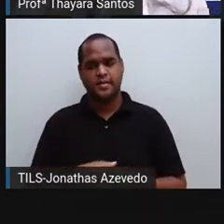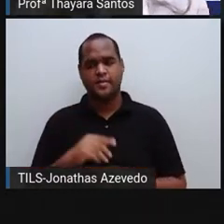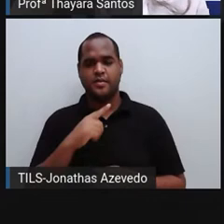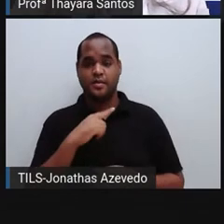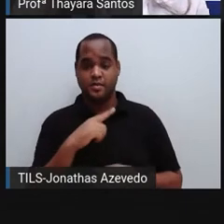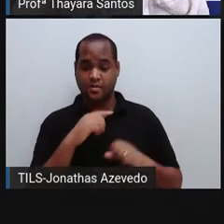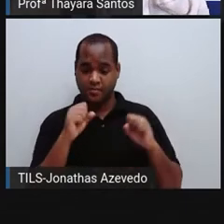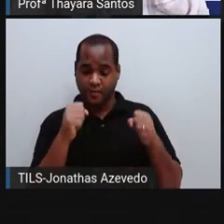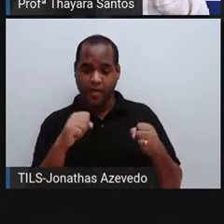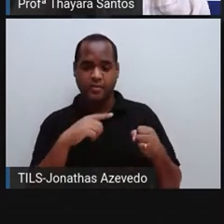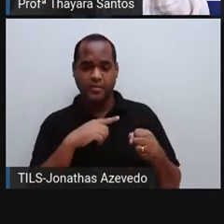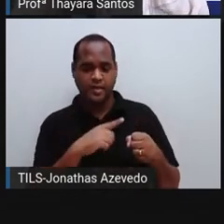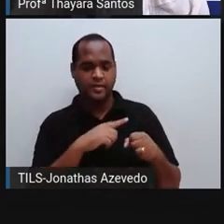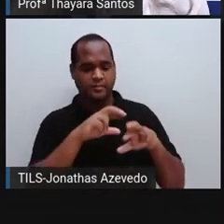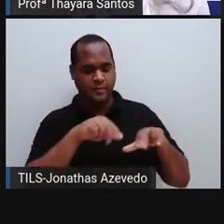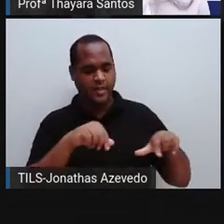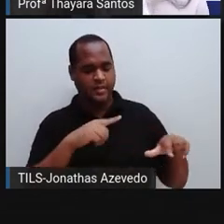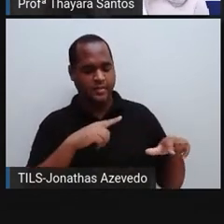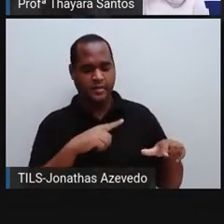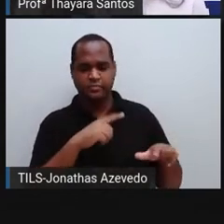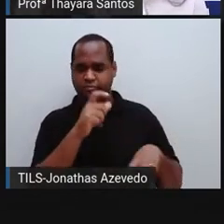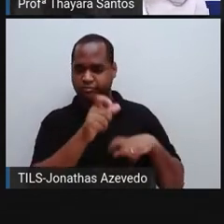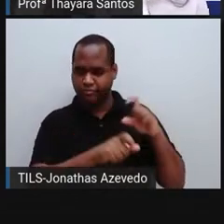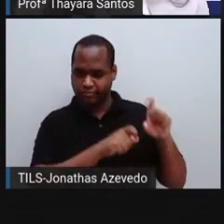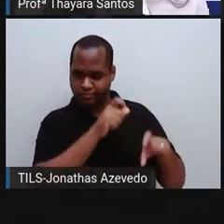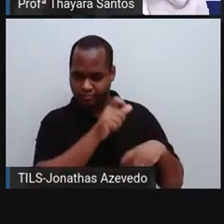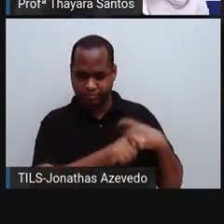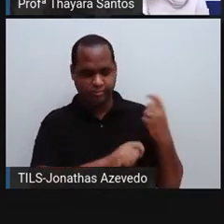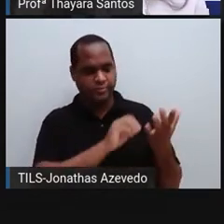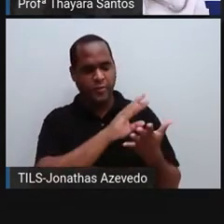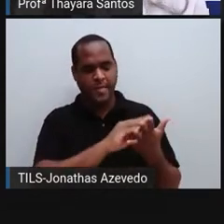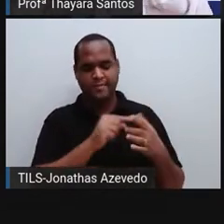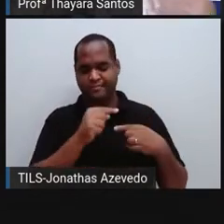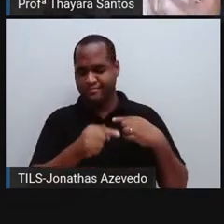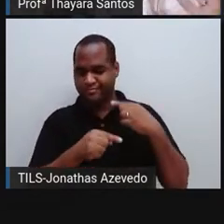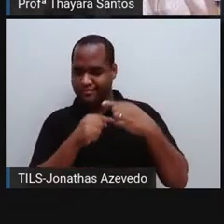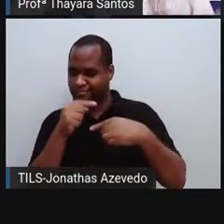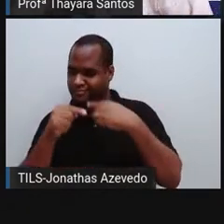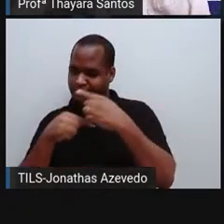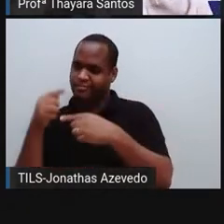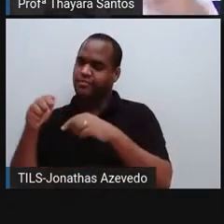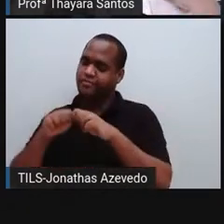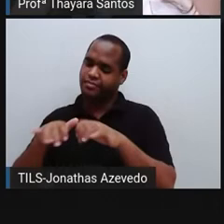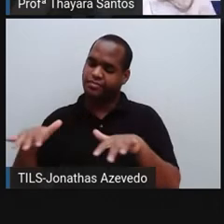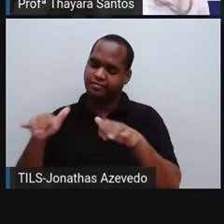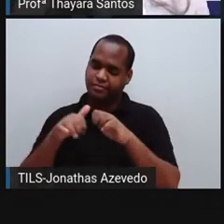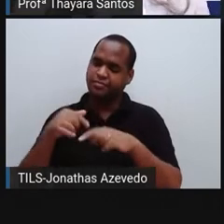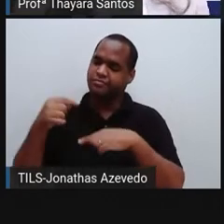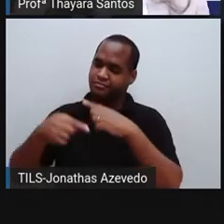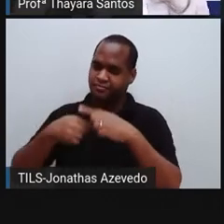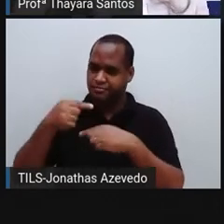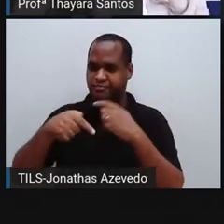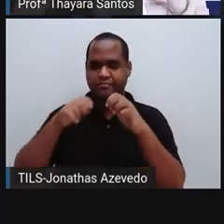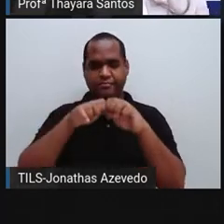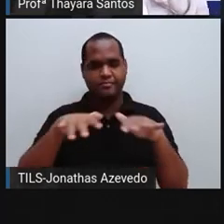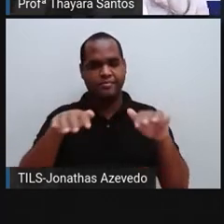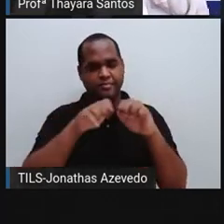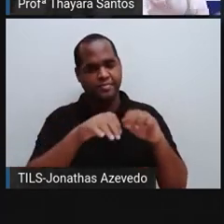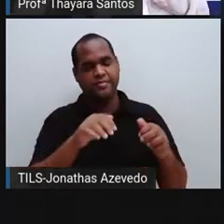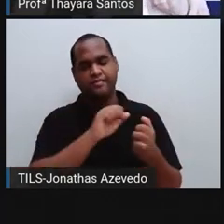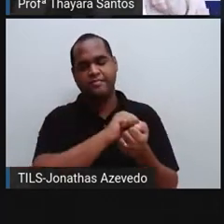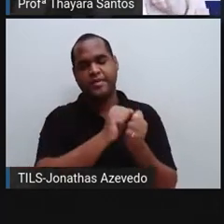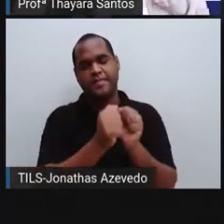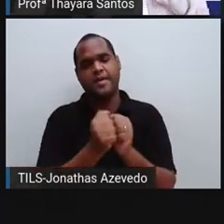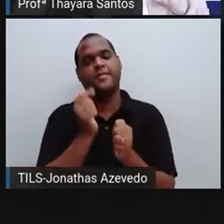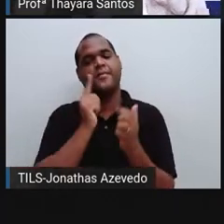tem mais chances de passar essas características para as gerações seguintes, porque ele vai se reproduzir mais e vai passar essas características